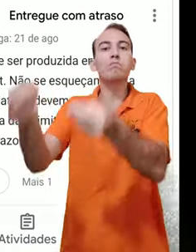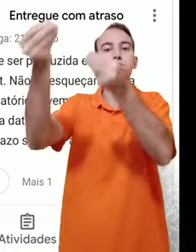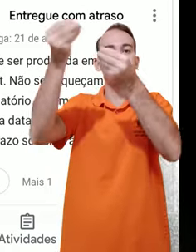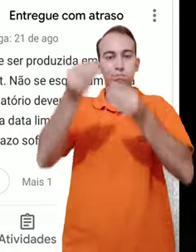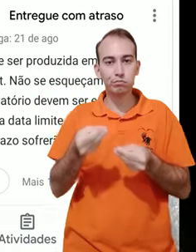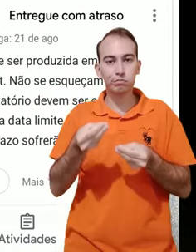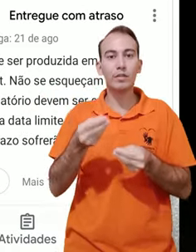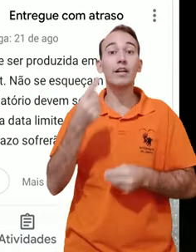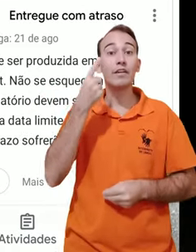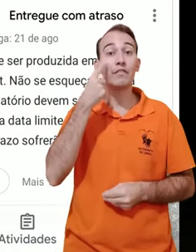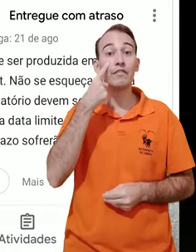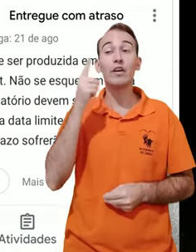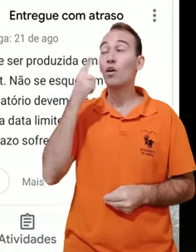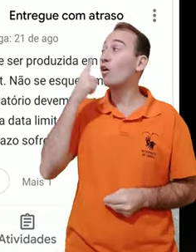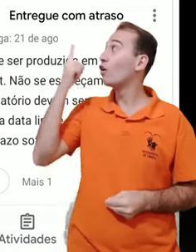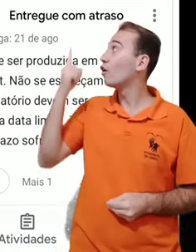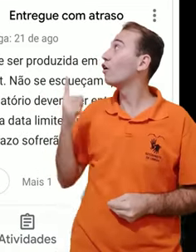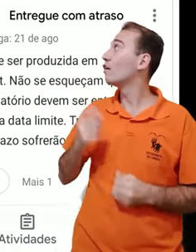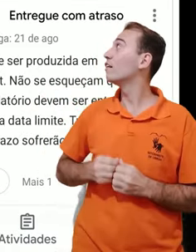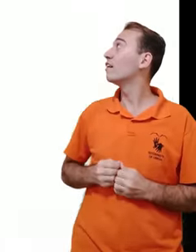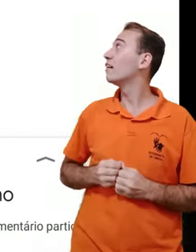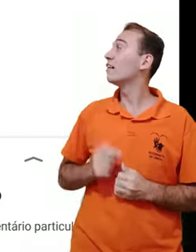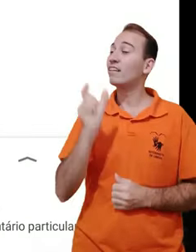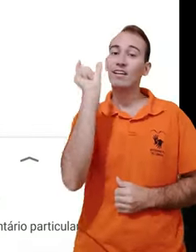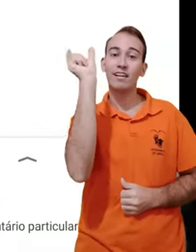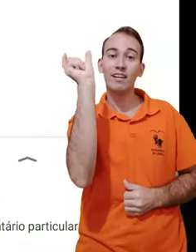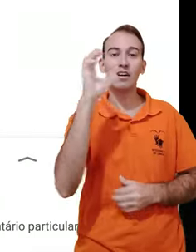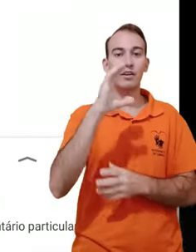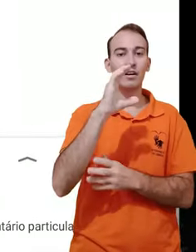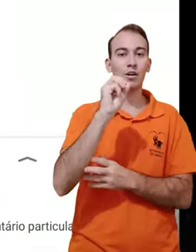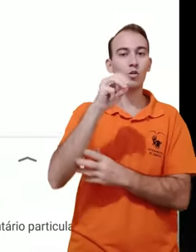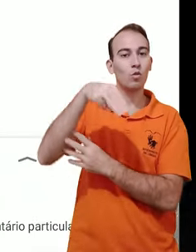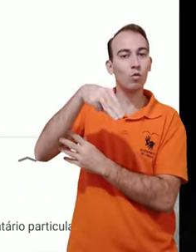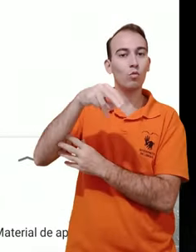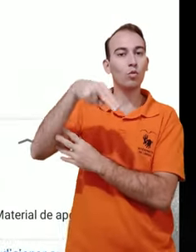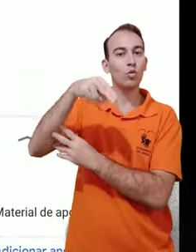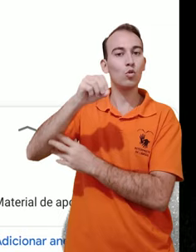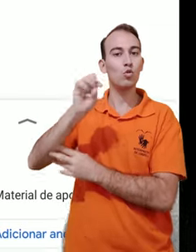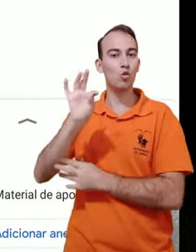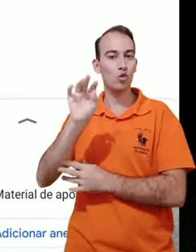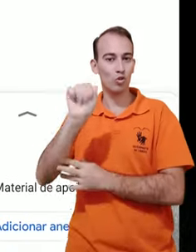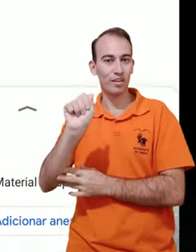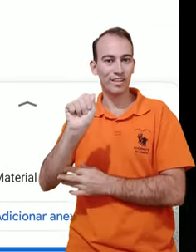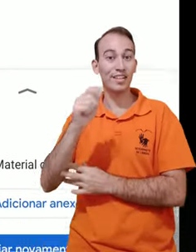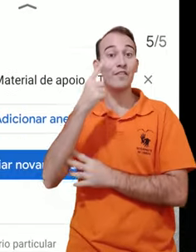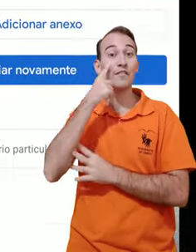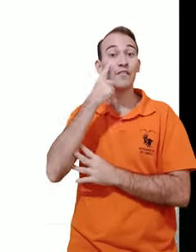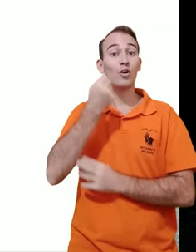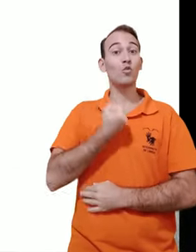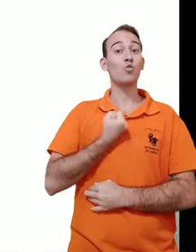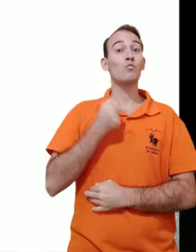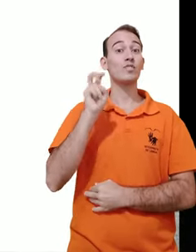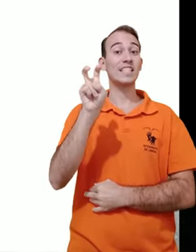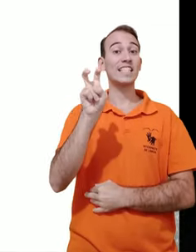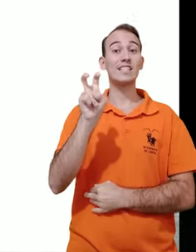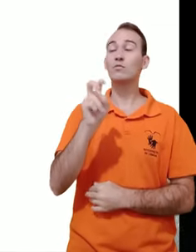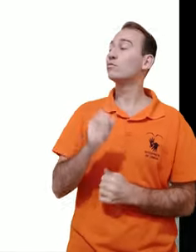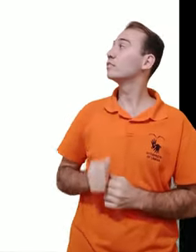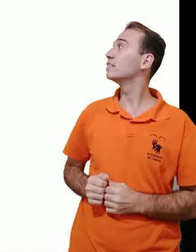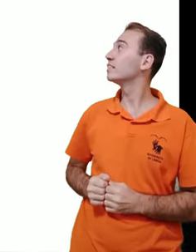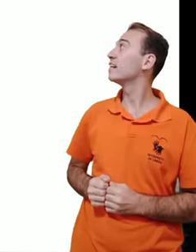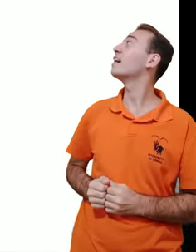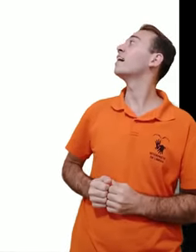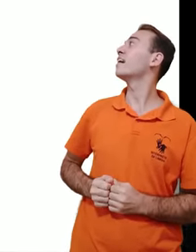a mim classificada como com nota, no canto superior direito, e a pontuação, no canto superior